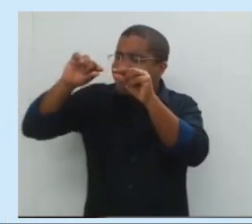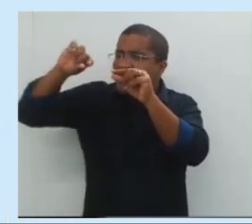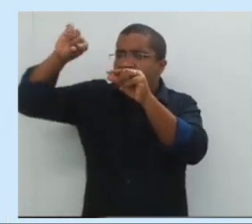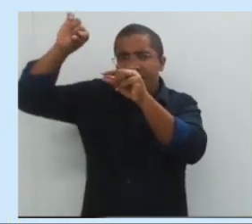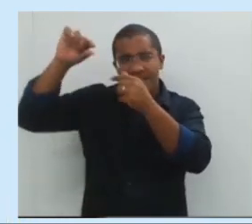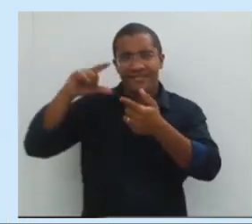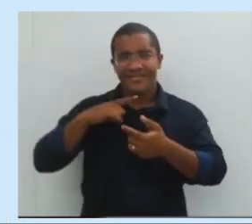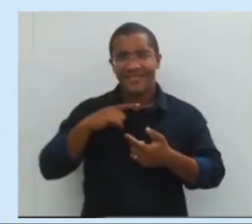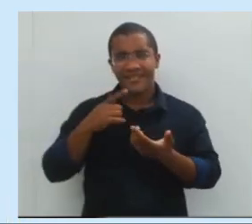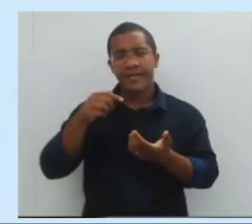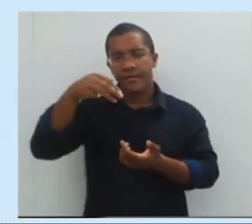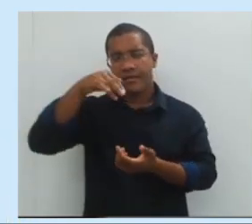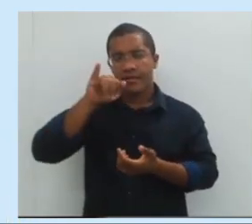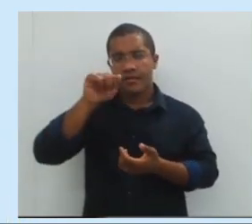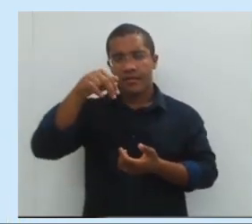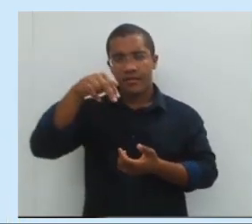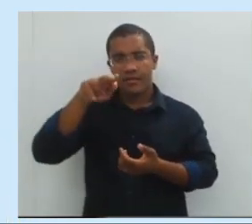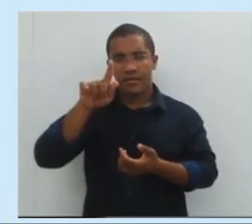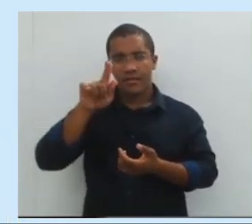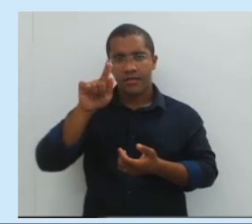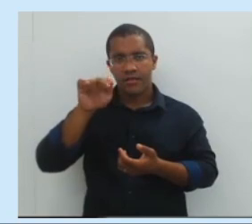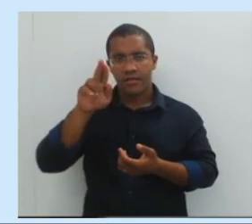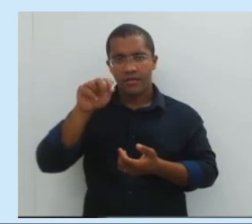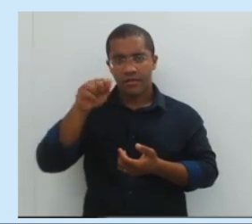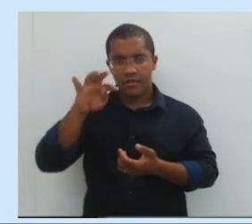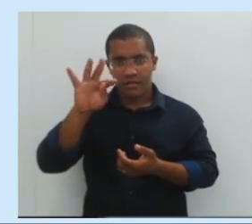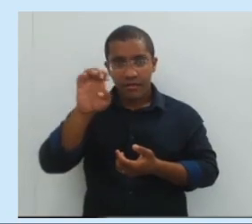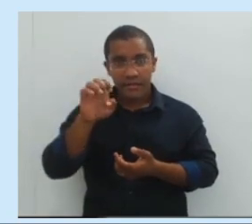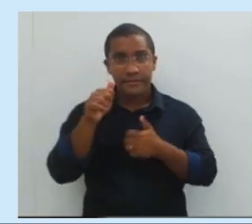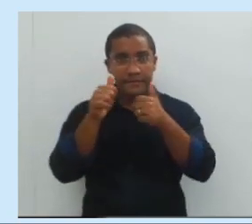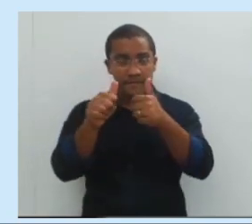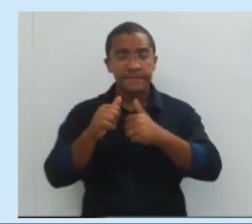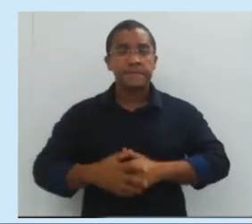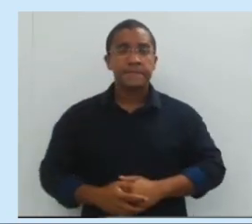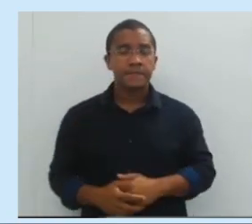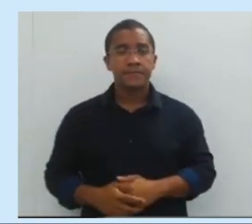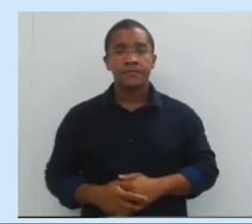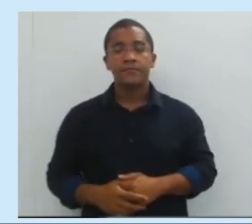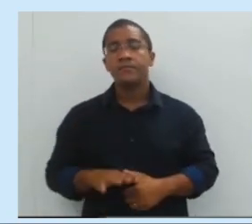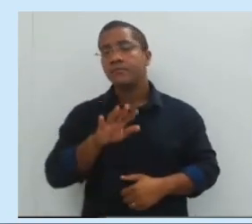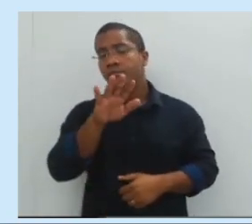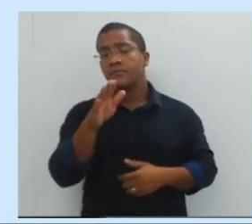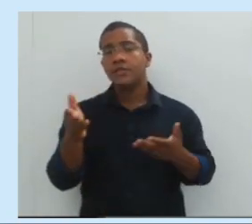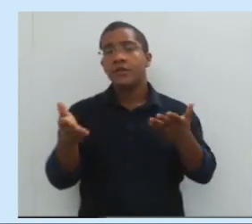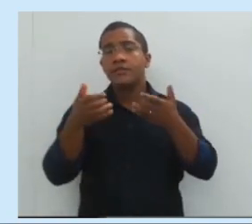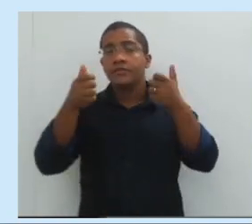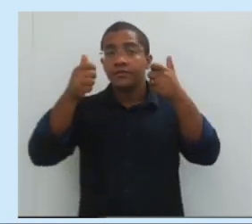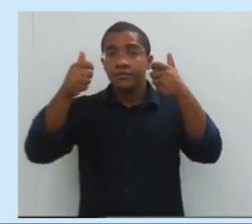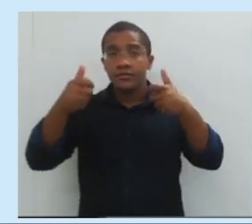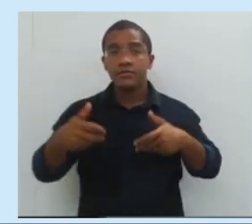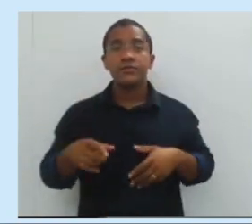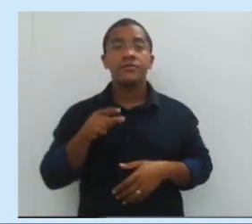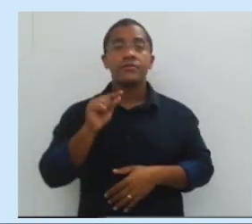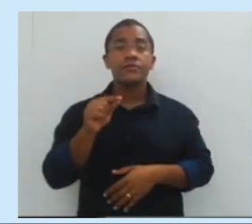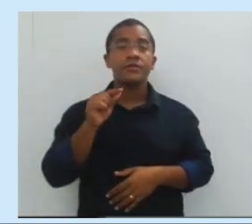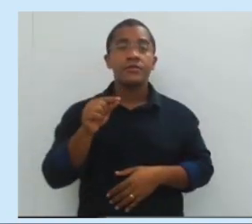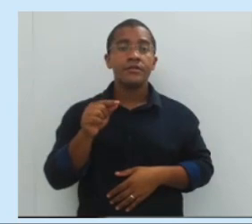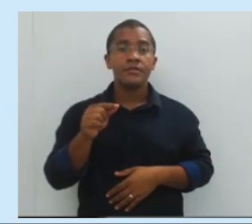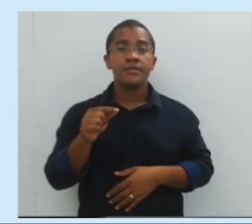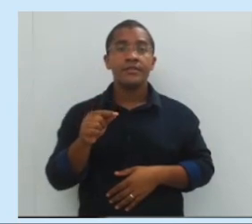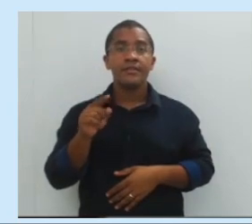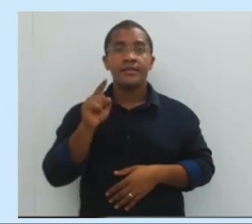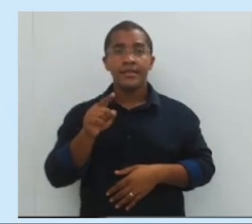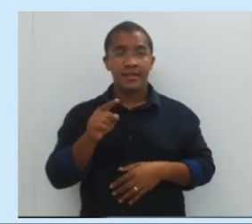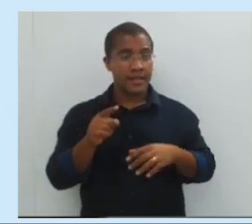estreitinho na pontinha, ok? Vamos prosseguir. Aí, Dantas vai falar agora sobre